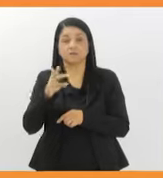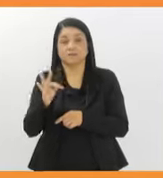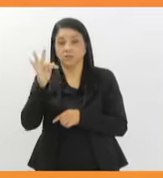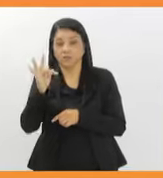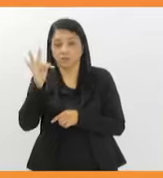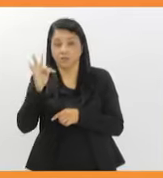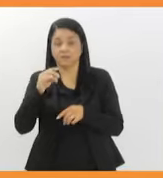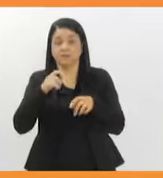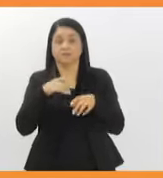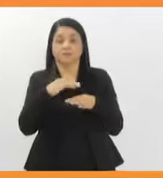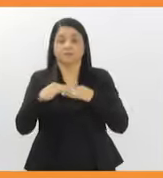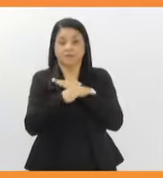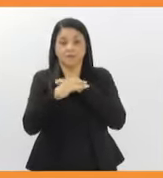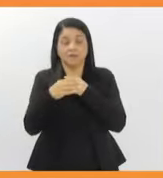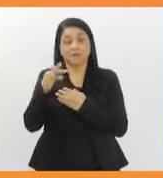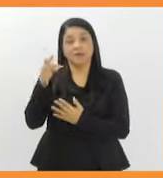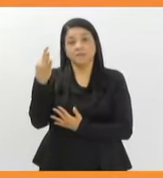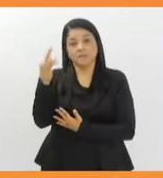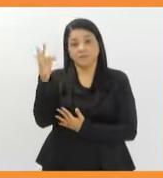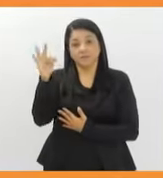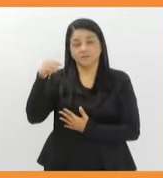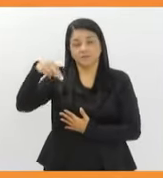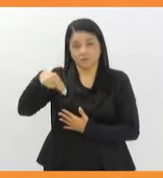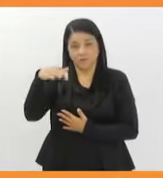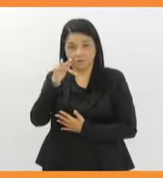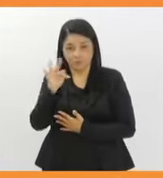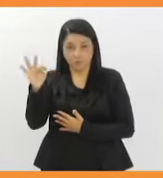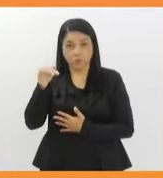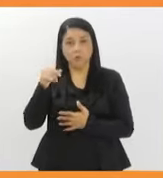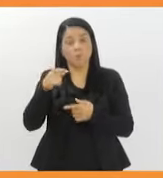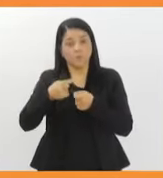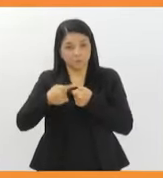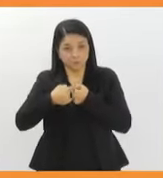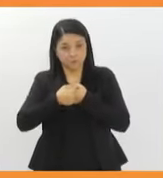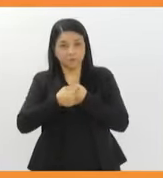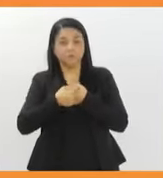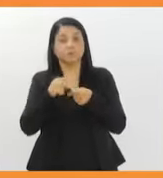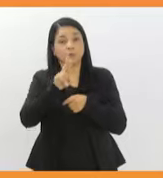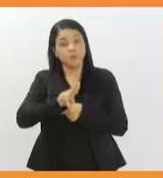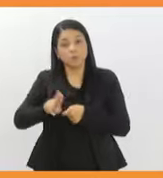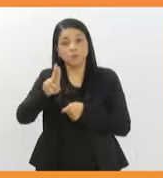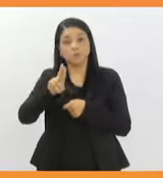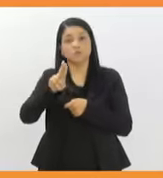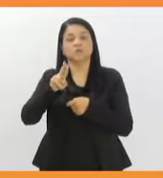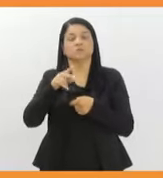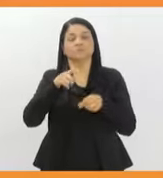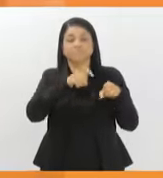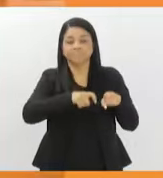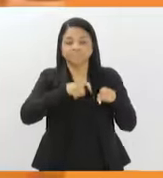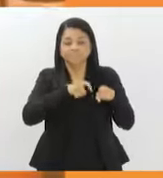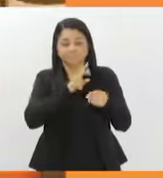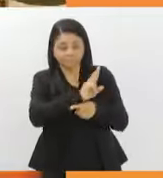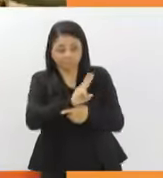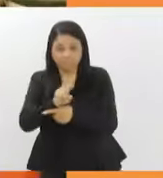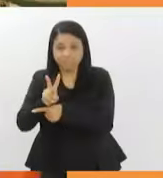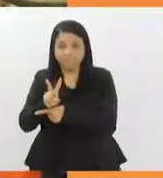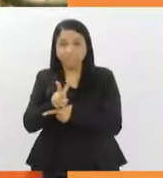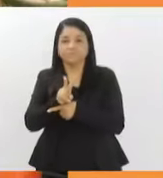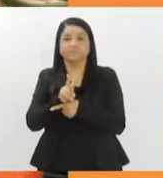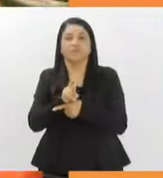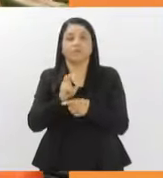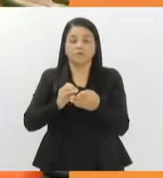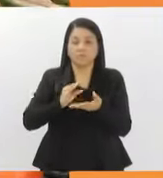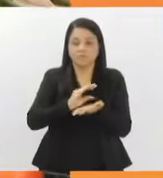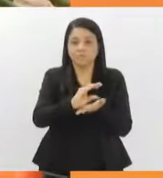cidade. Teresópolis e Nova Friburgo são os outros municípios que mais utilizam o sistema de cultivo protegido, fomentado pelo